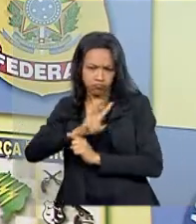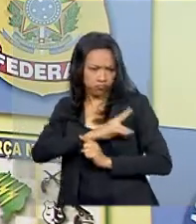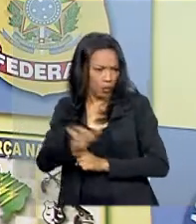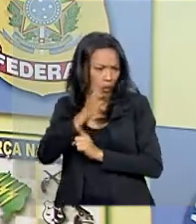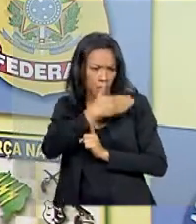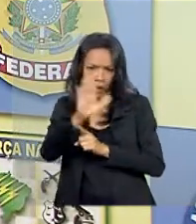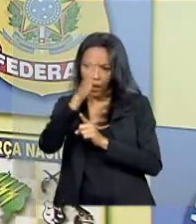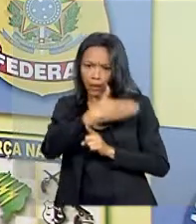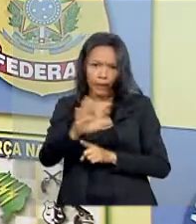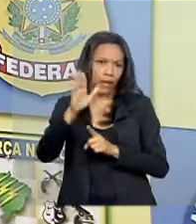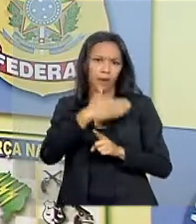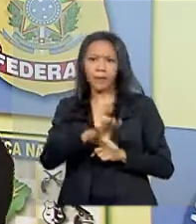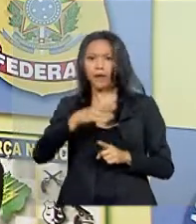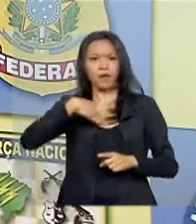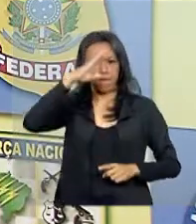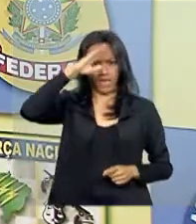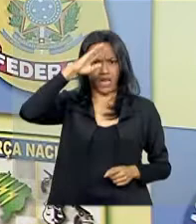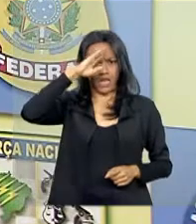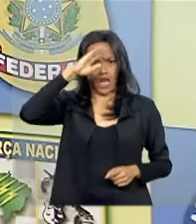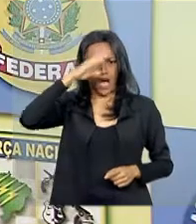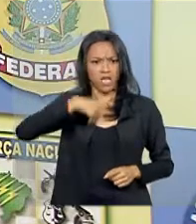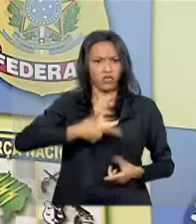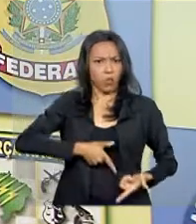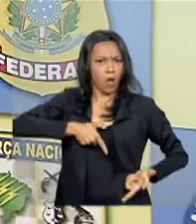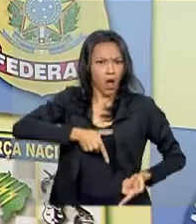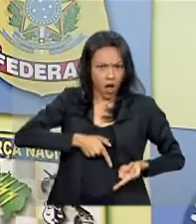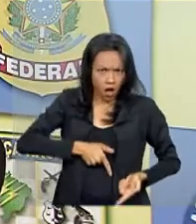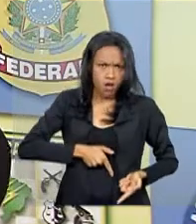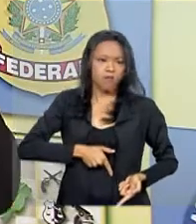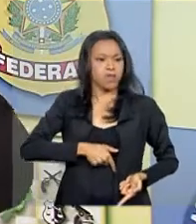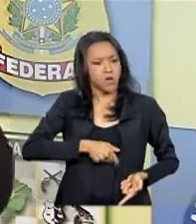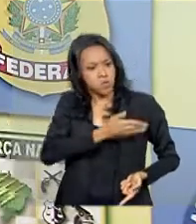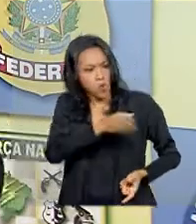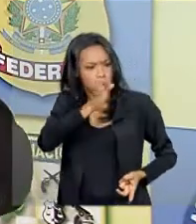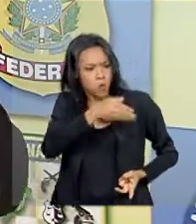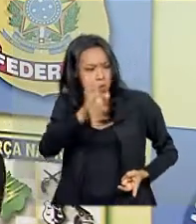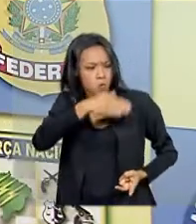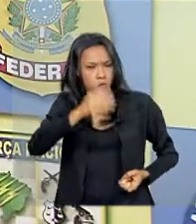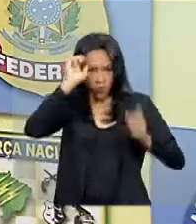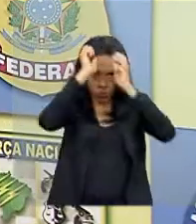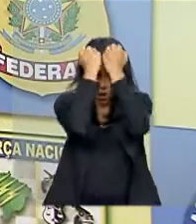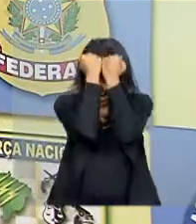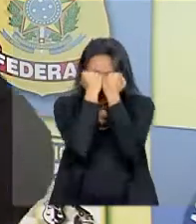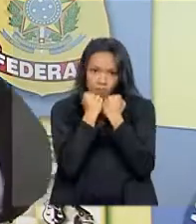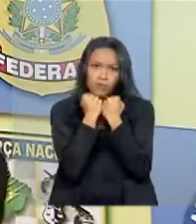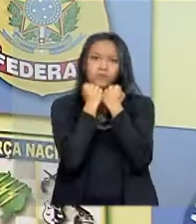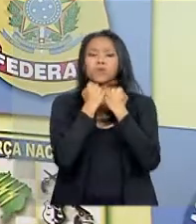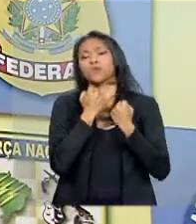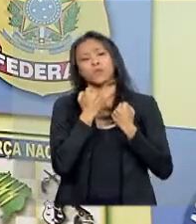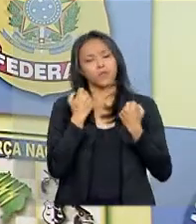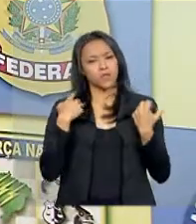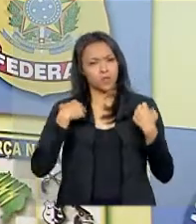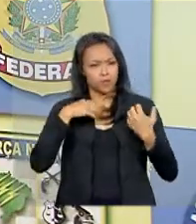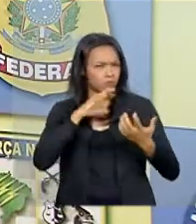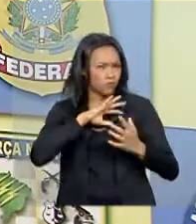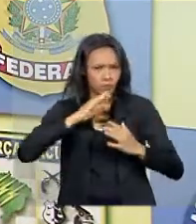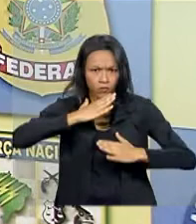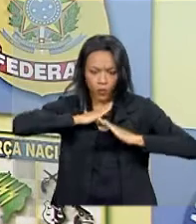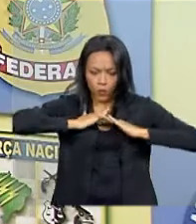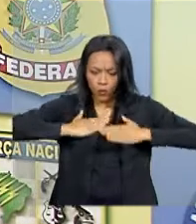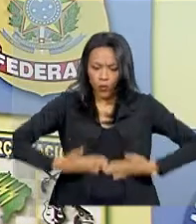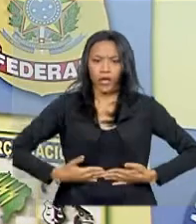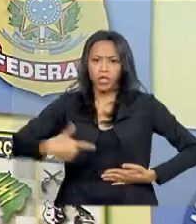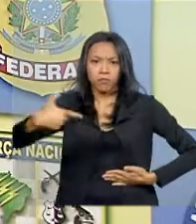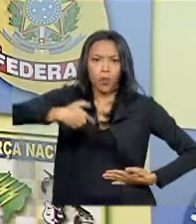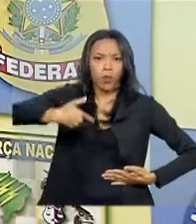saída de vários militares fortemente armados, inclusive encapuzados, com capacete, colete e a prova de balas,